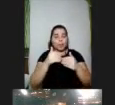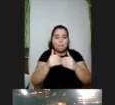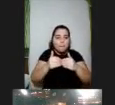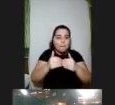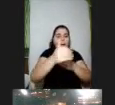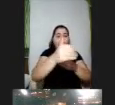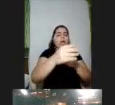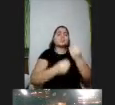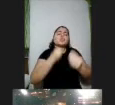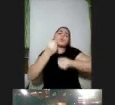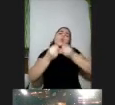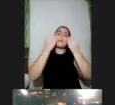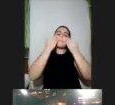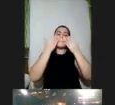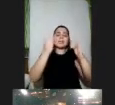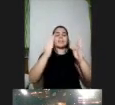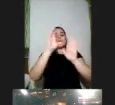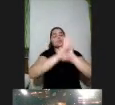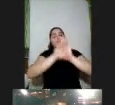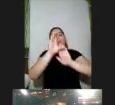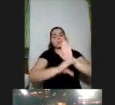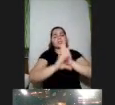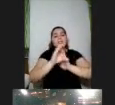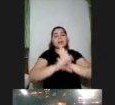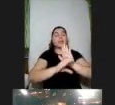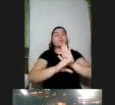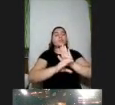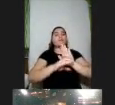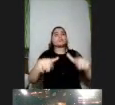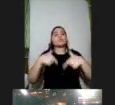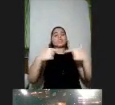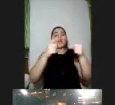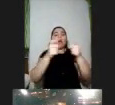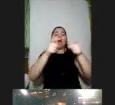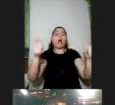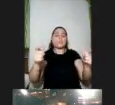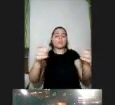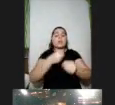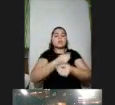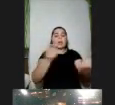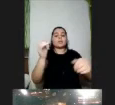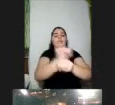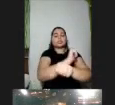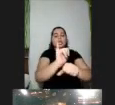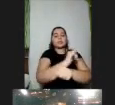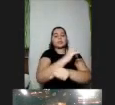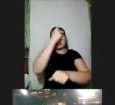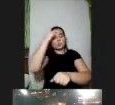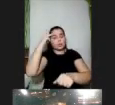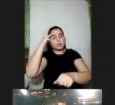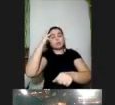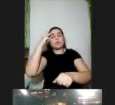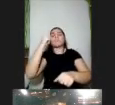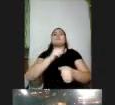os conceitos de uma forma mais ampla para todos oferecer estratégias para que as pessoas de diversas formas se